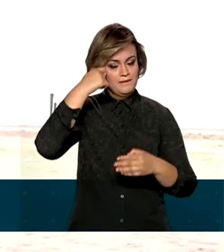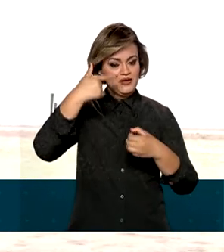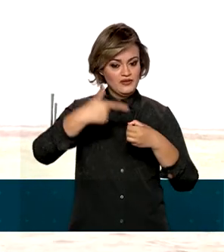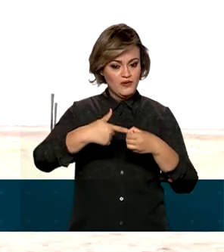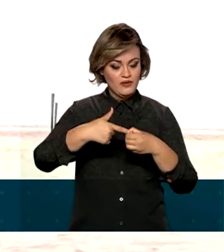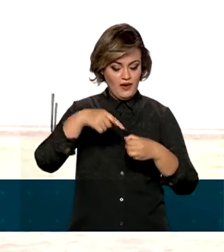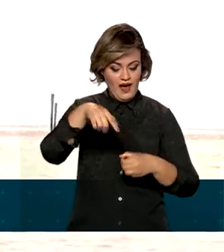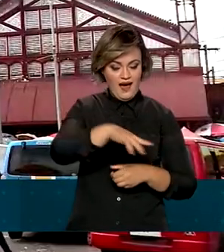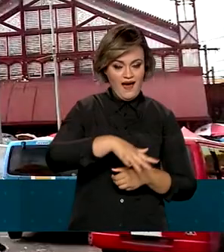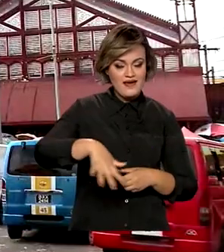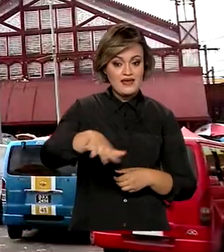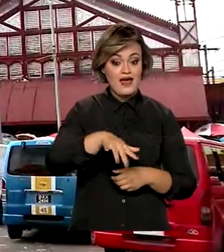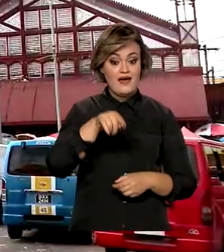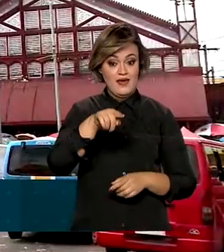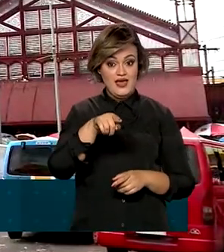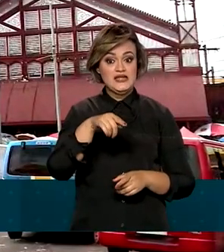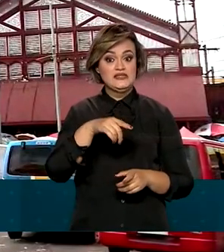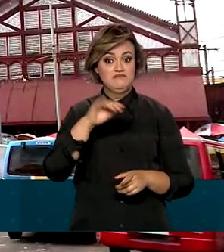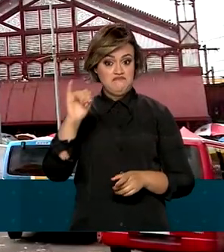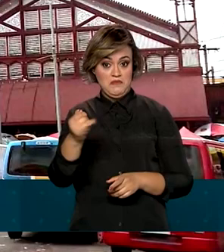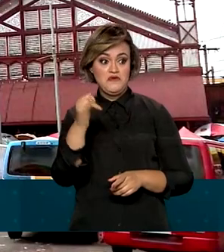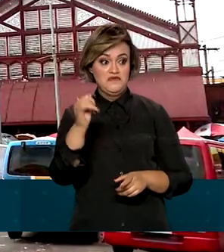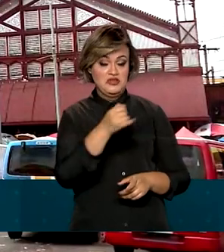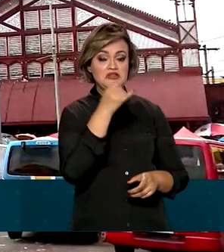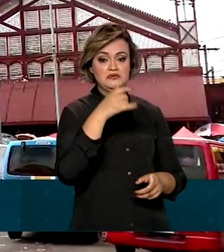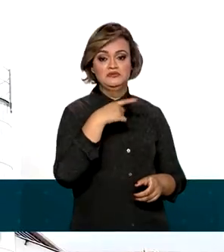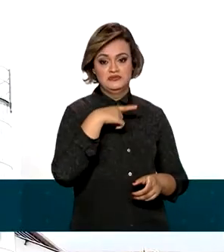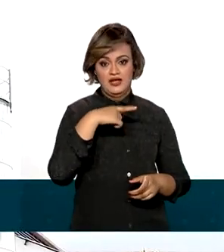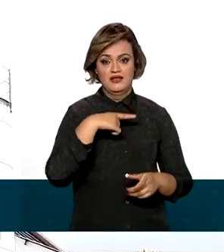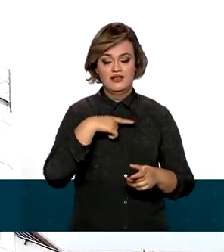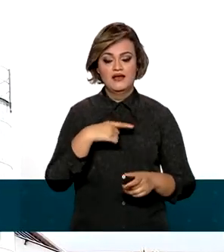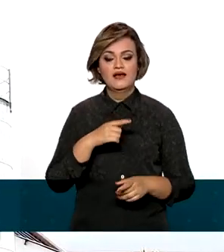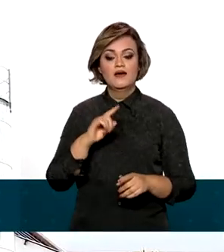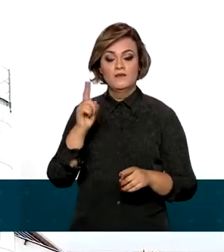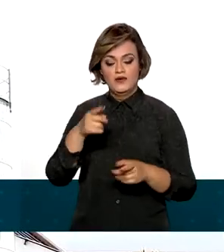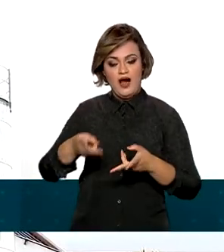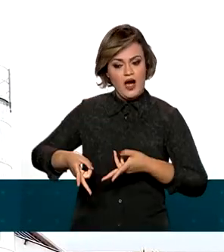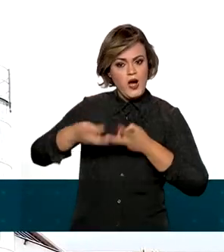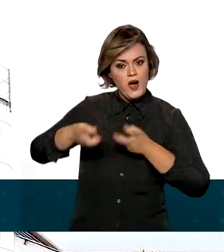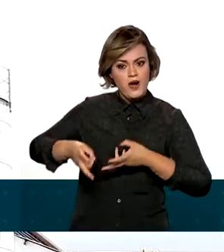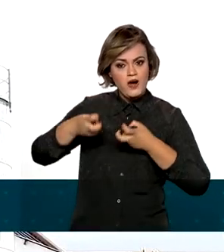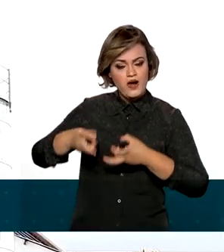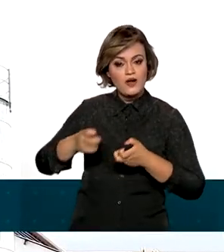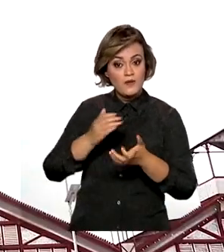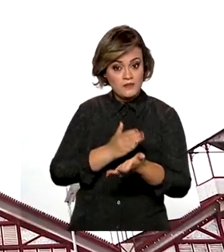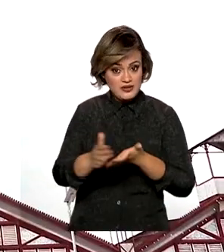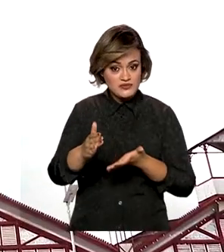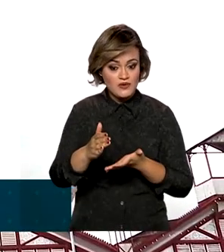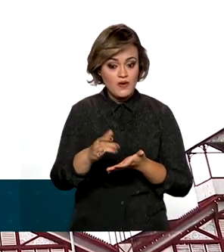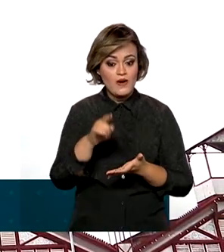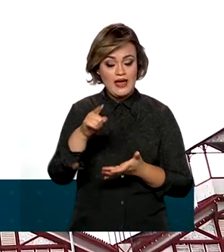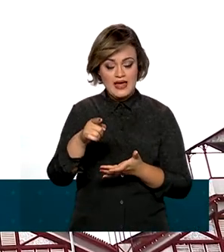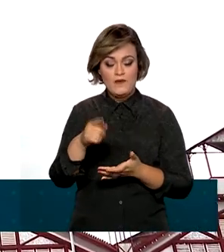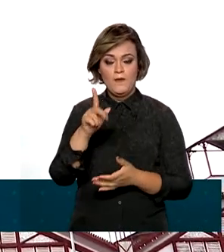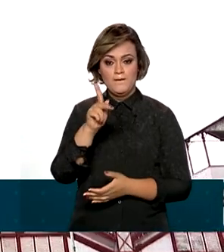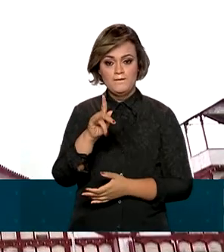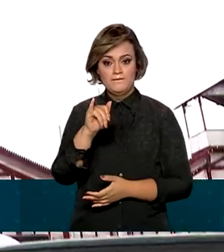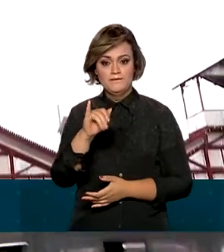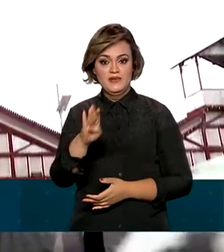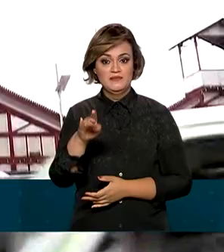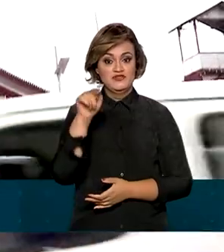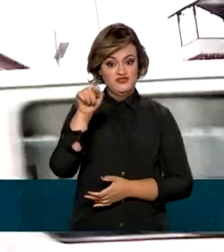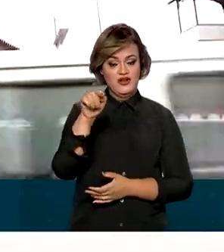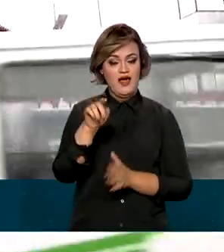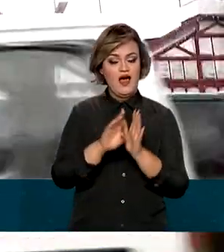anos, o país já começa a usufruir da nova riqueza. Logo que a exploração do petróleo começou, o produto interno bruto da